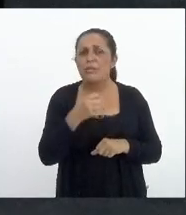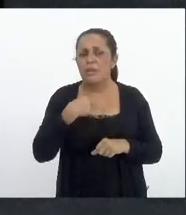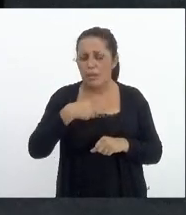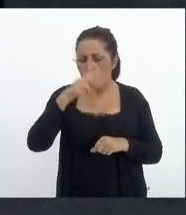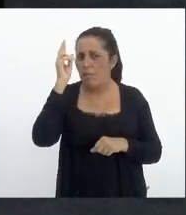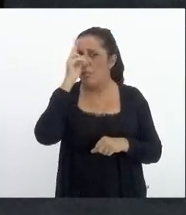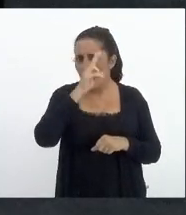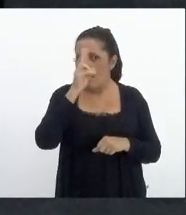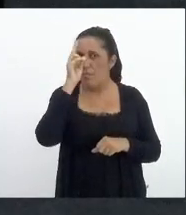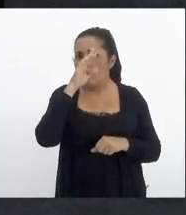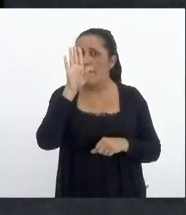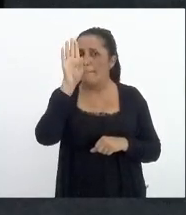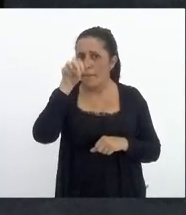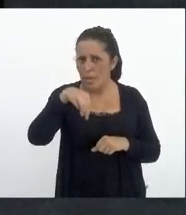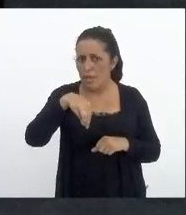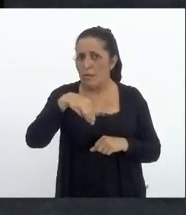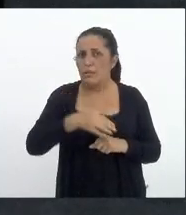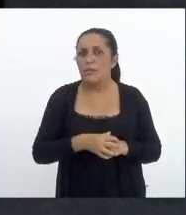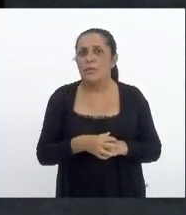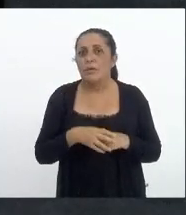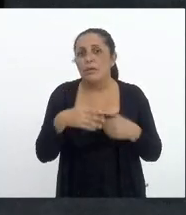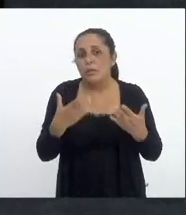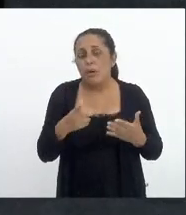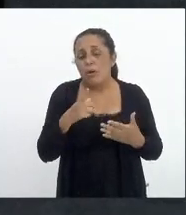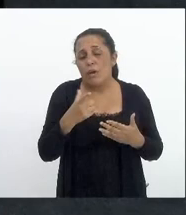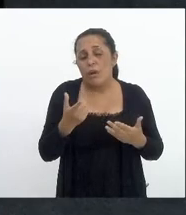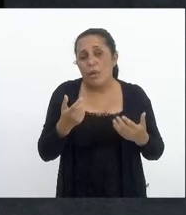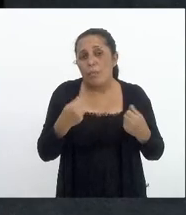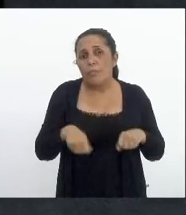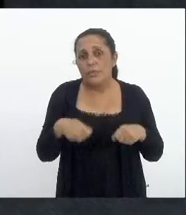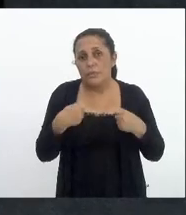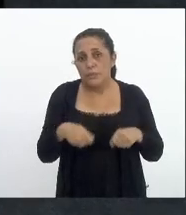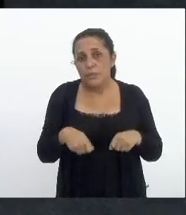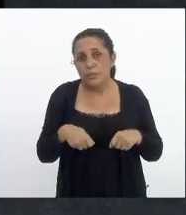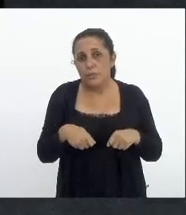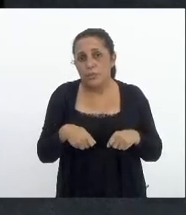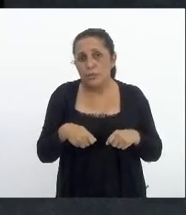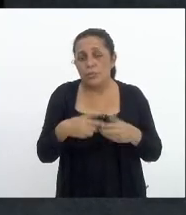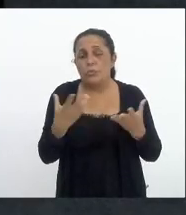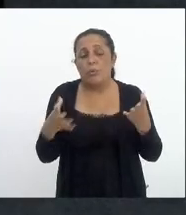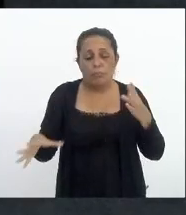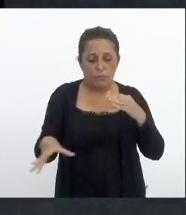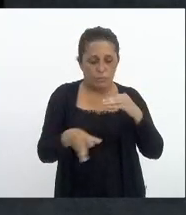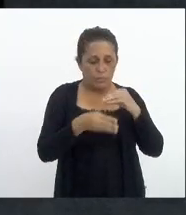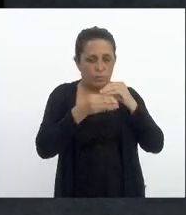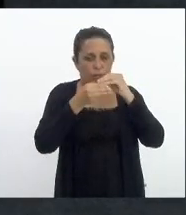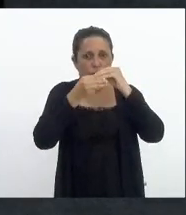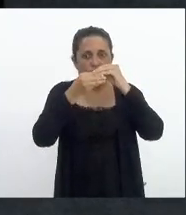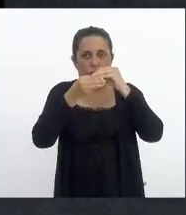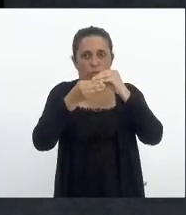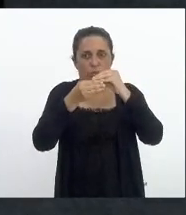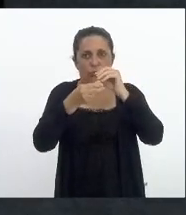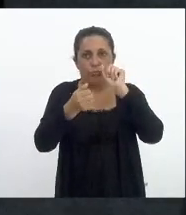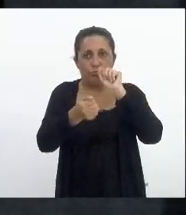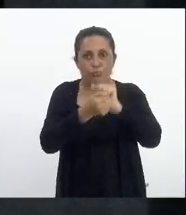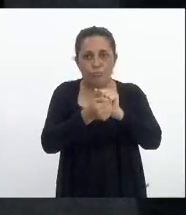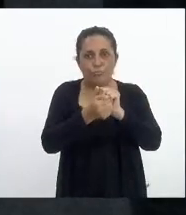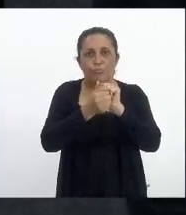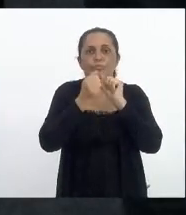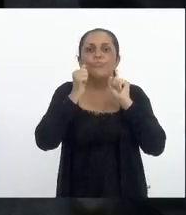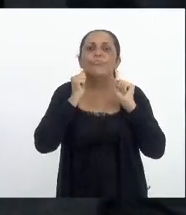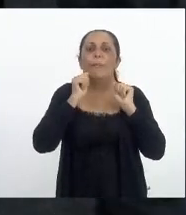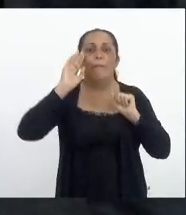bem três vezes então eu tenho que o acessório acompanha o principal